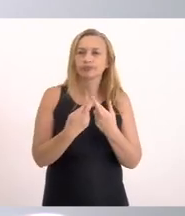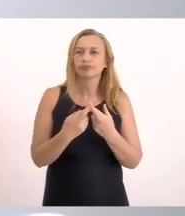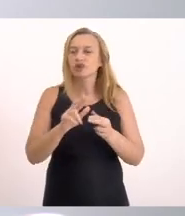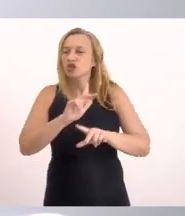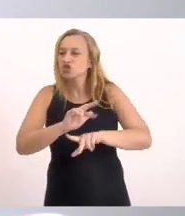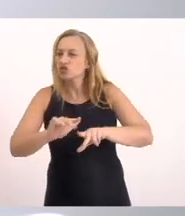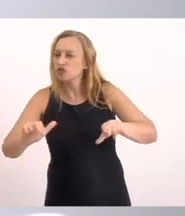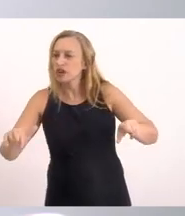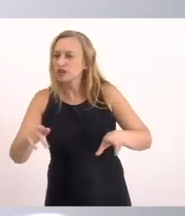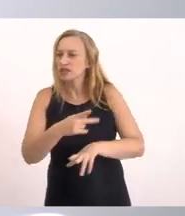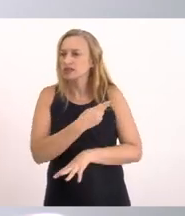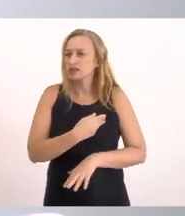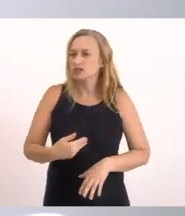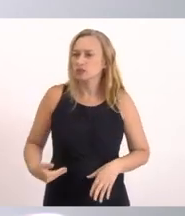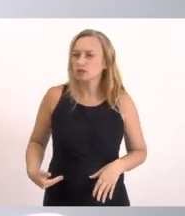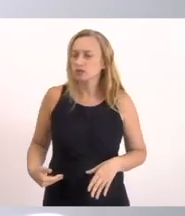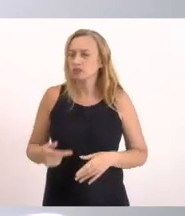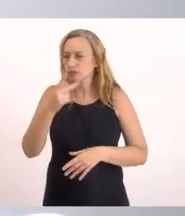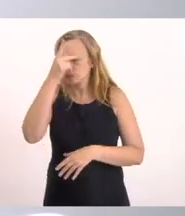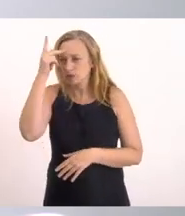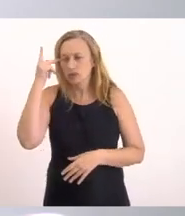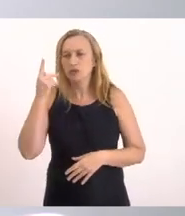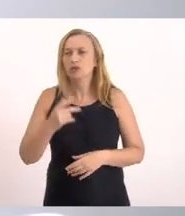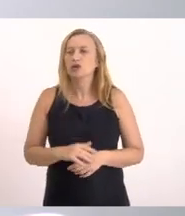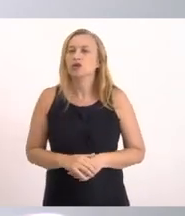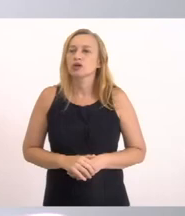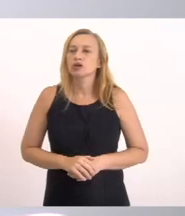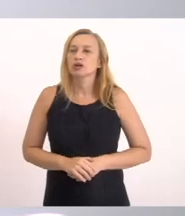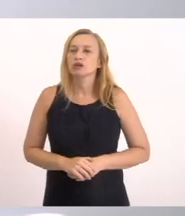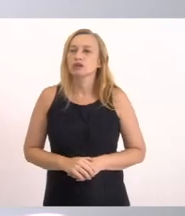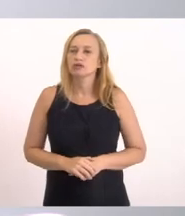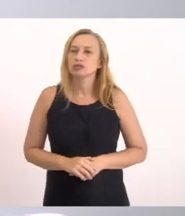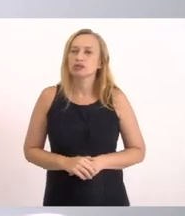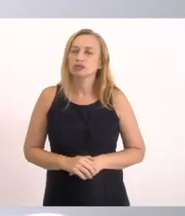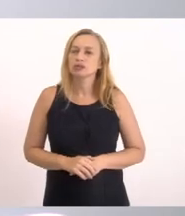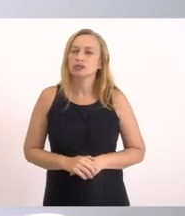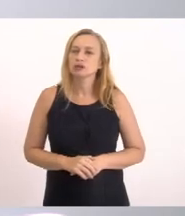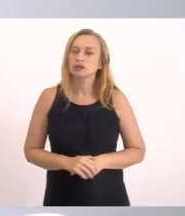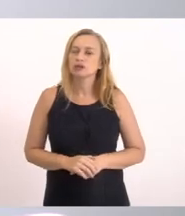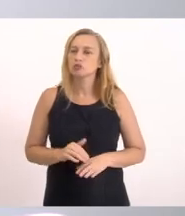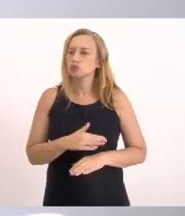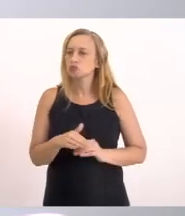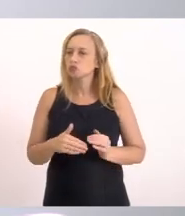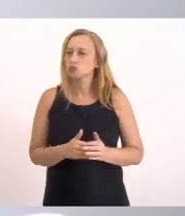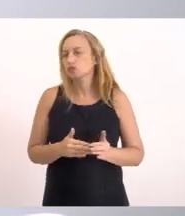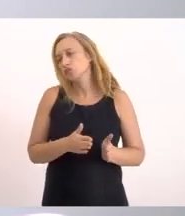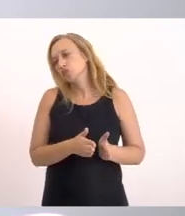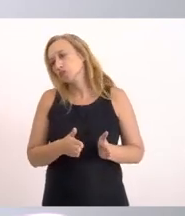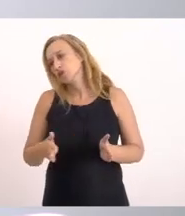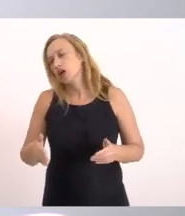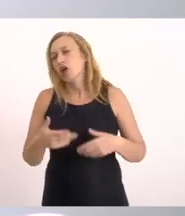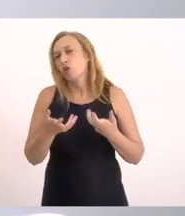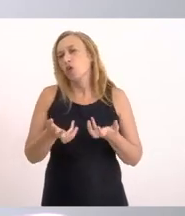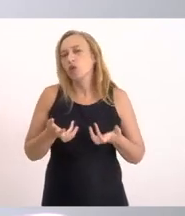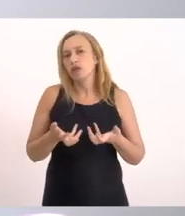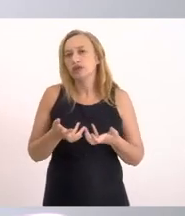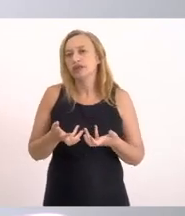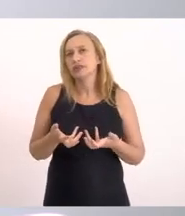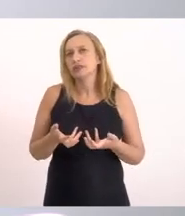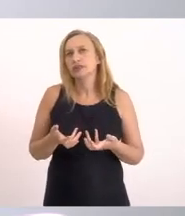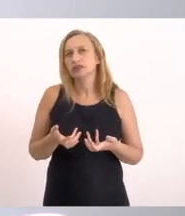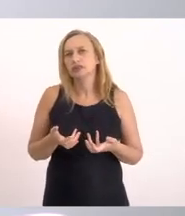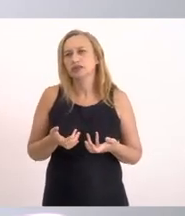as diversas autoridades E tudo Participamos De todo esse processo E eu queria Com muita